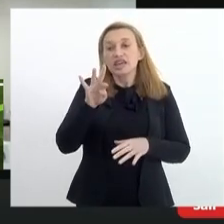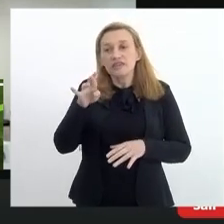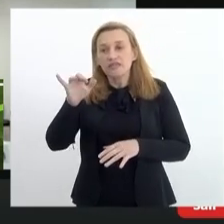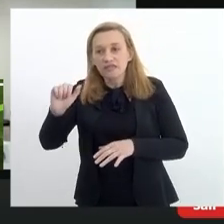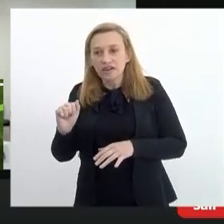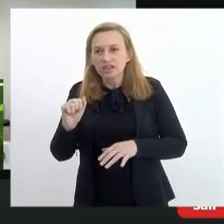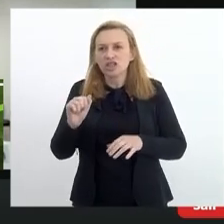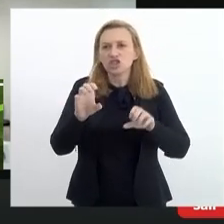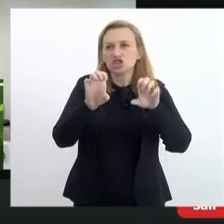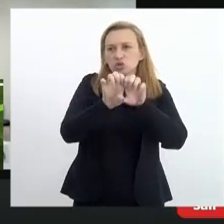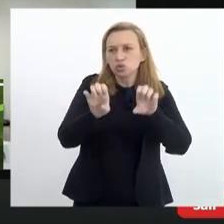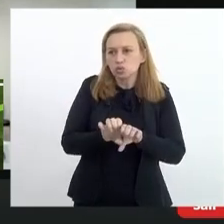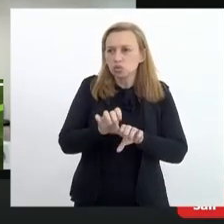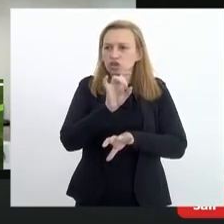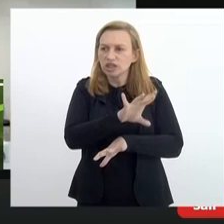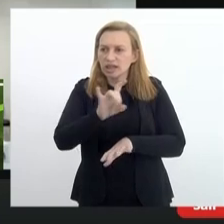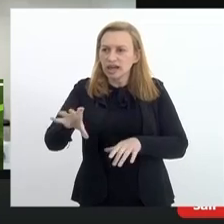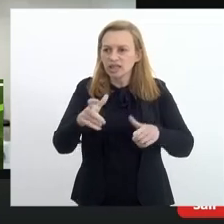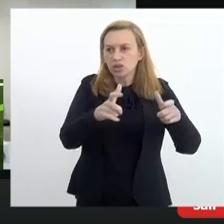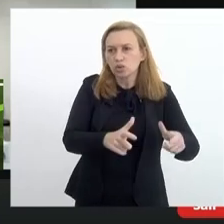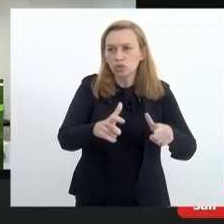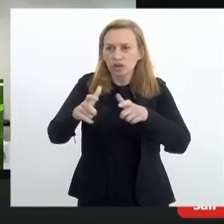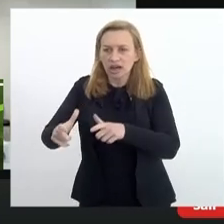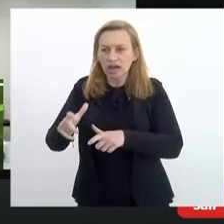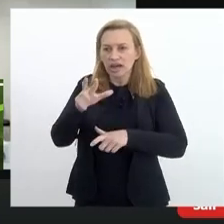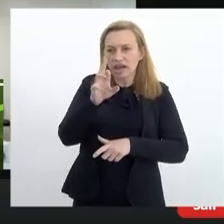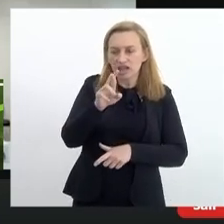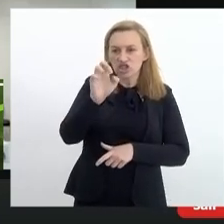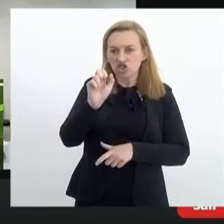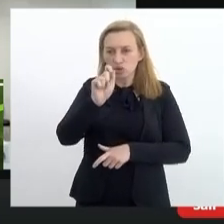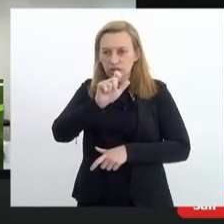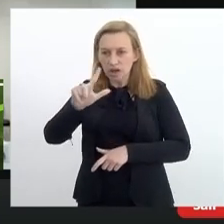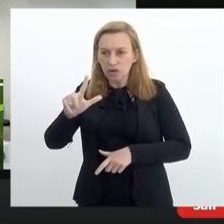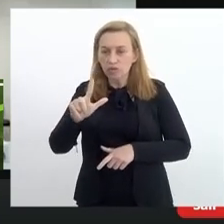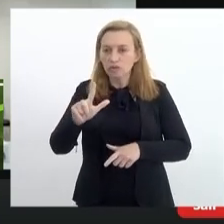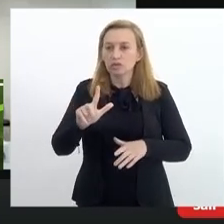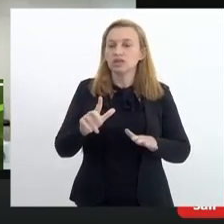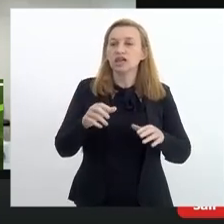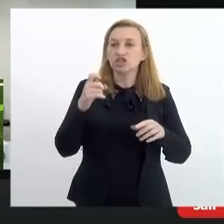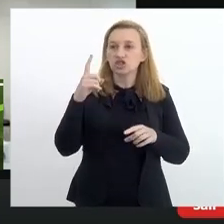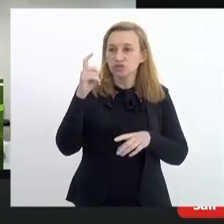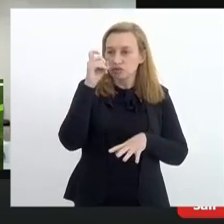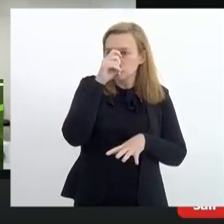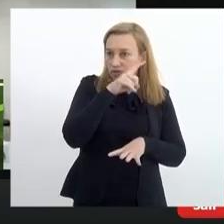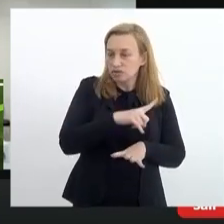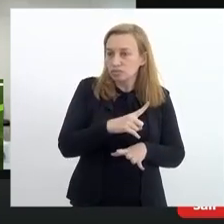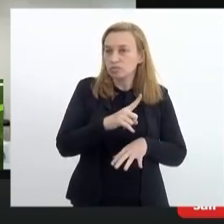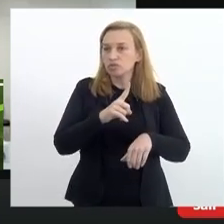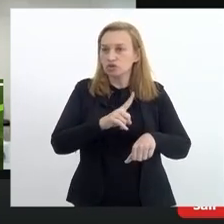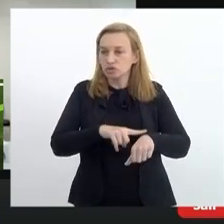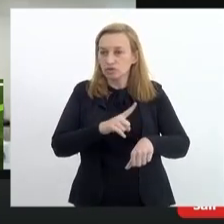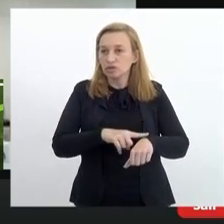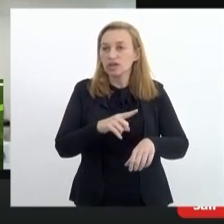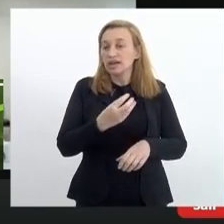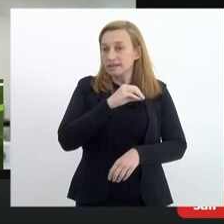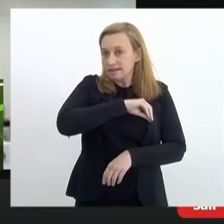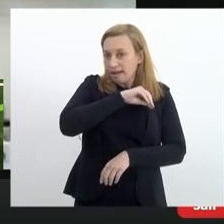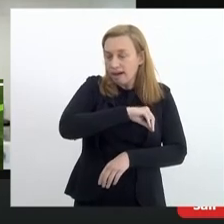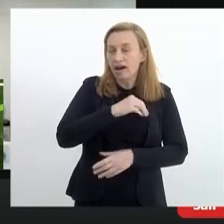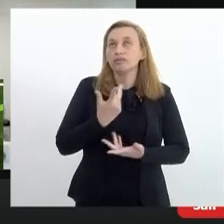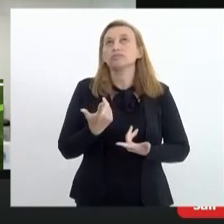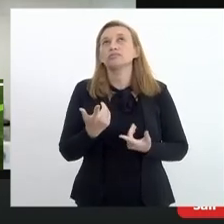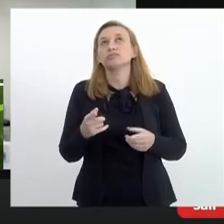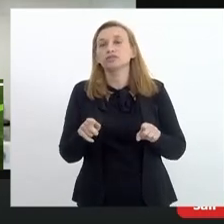noção da infraestrutura de cada regional e das dificuldades, tanto de infra quanto salarial e de